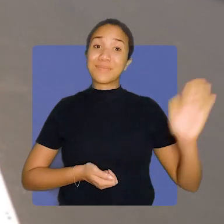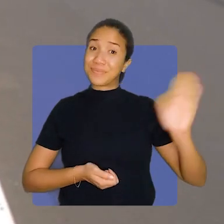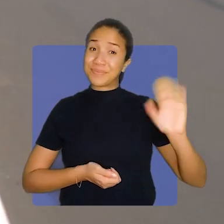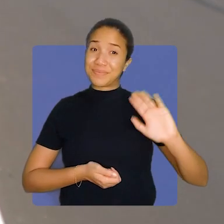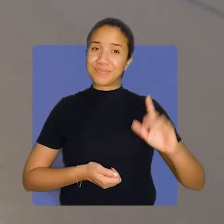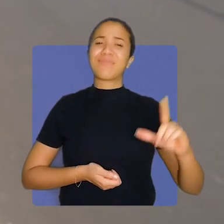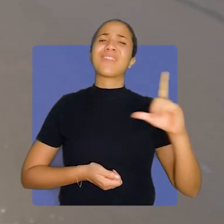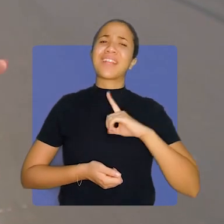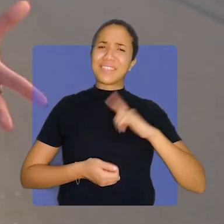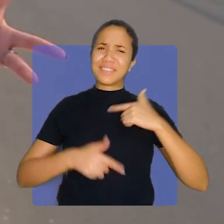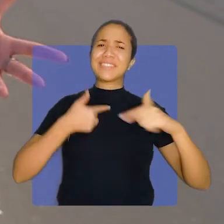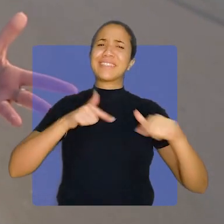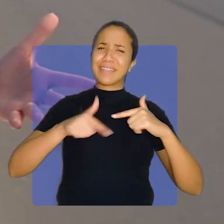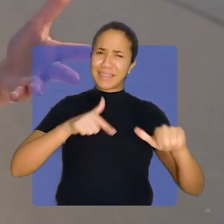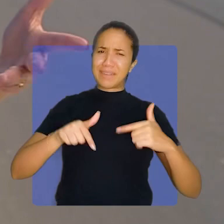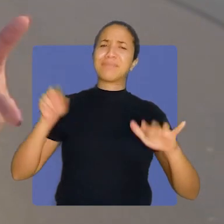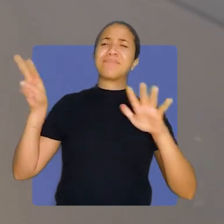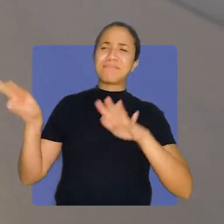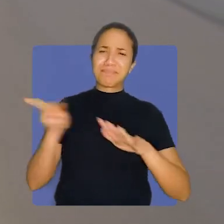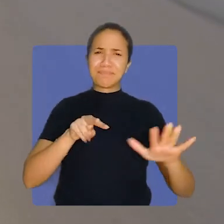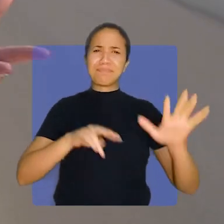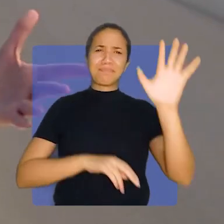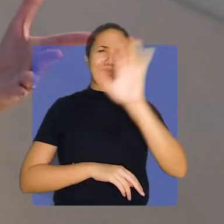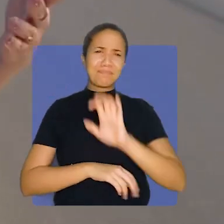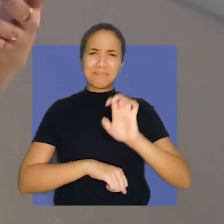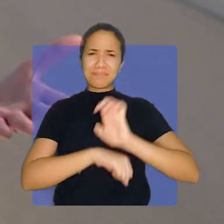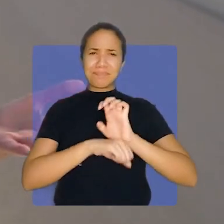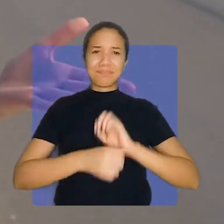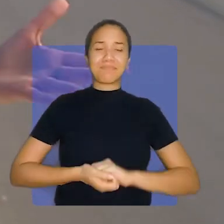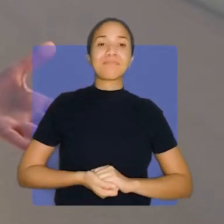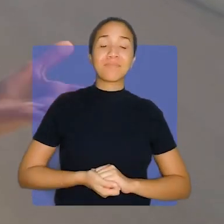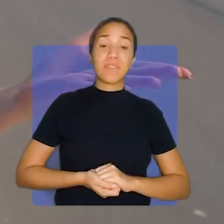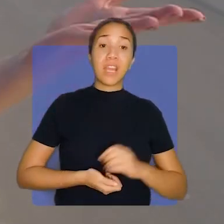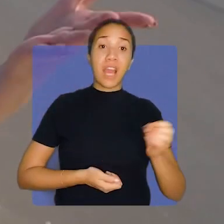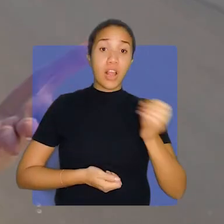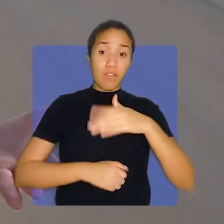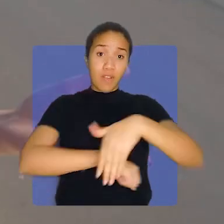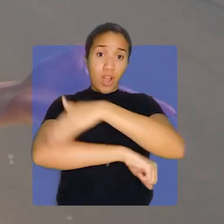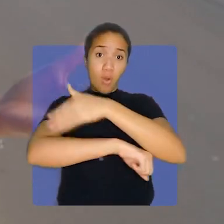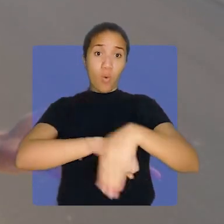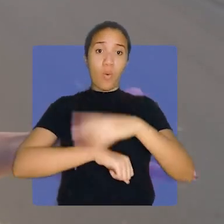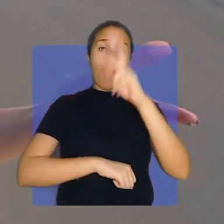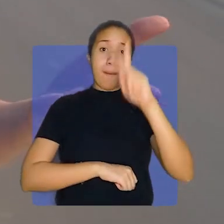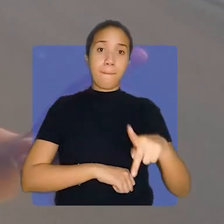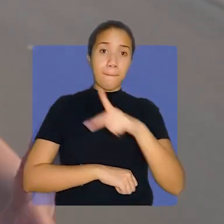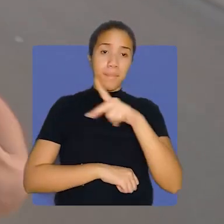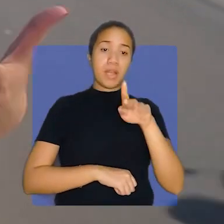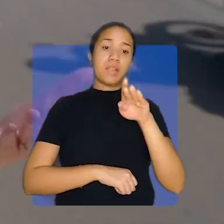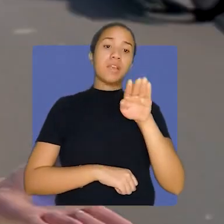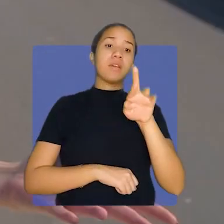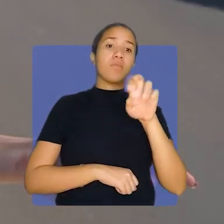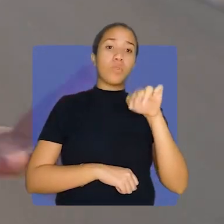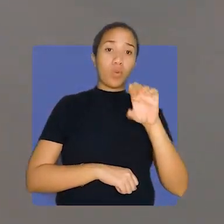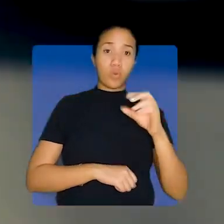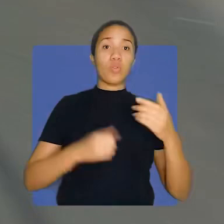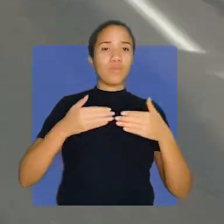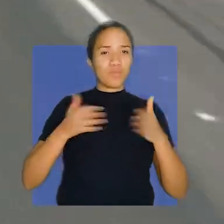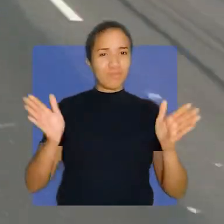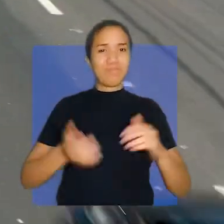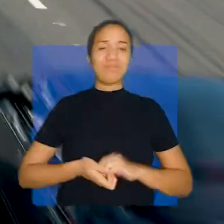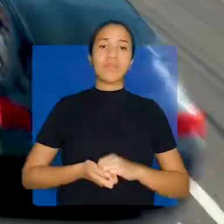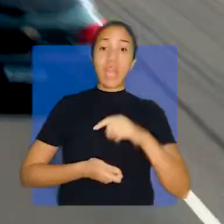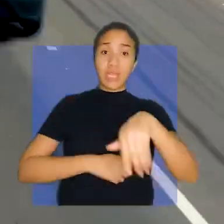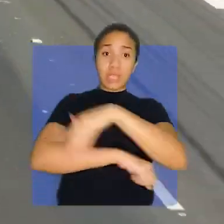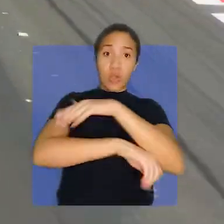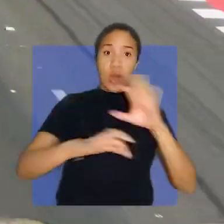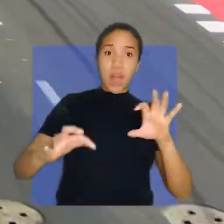Olá, teve muito trabalho essa semana por todo o Pará. A nova avenida Padre Bruno Sec no bairro do Benguí foi entregue. A via